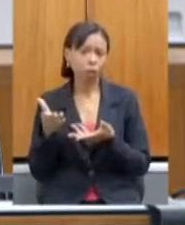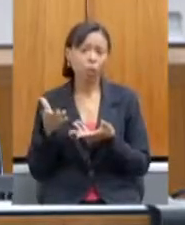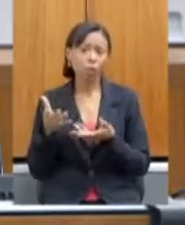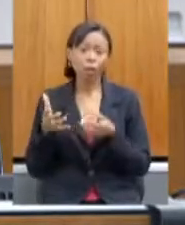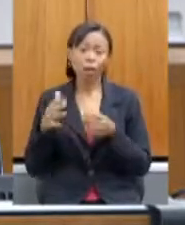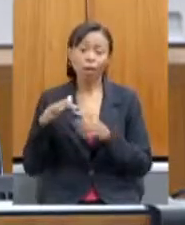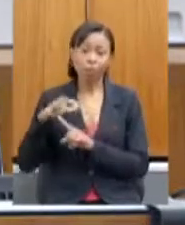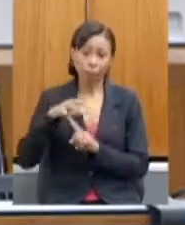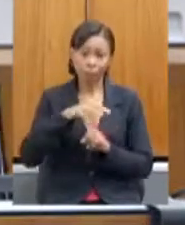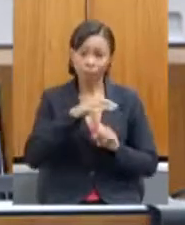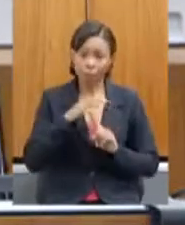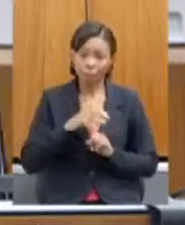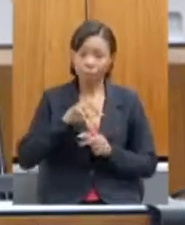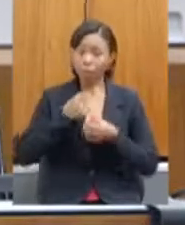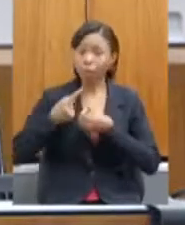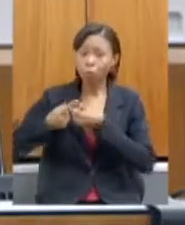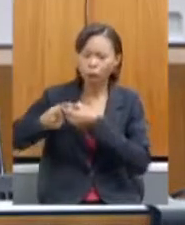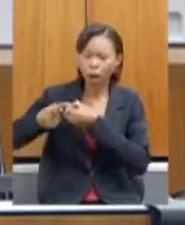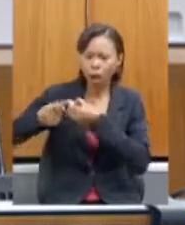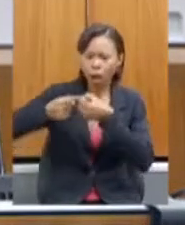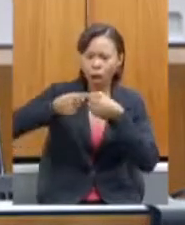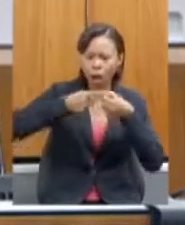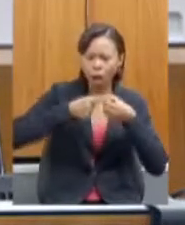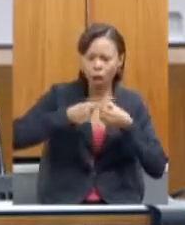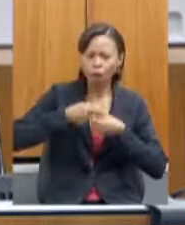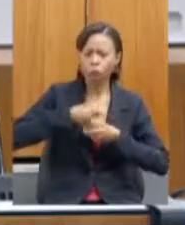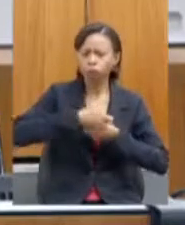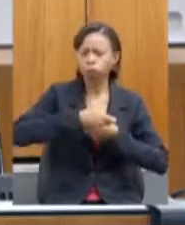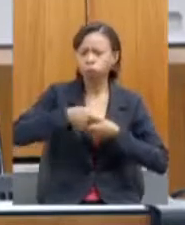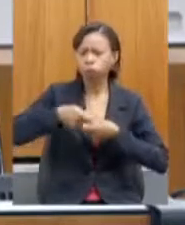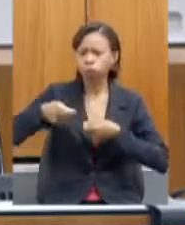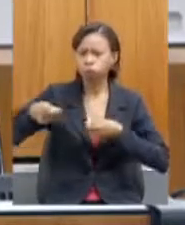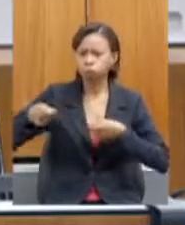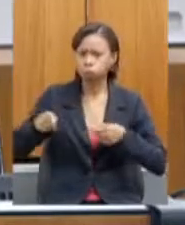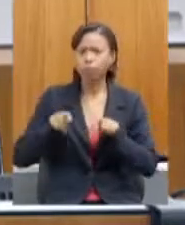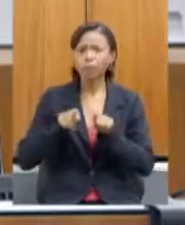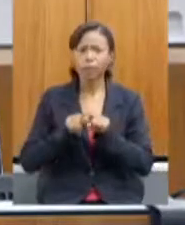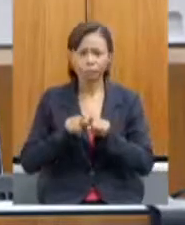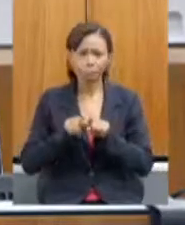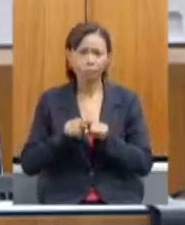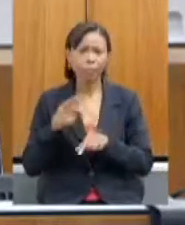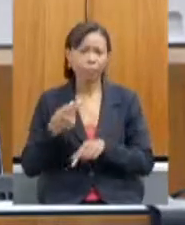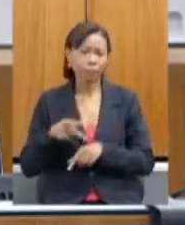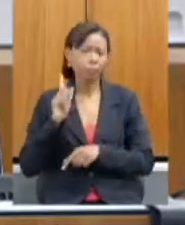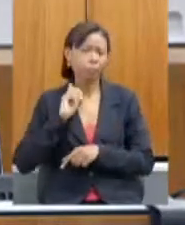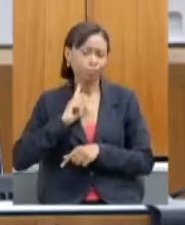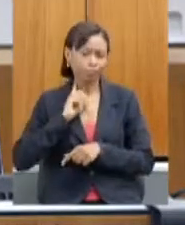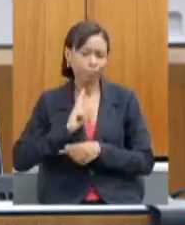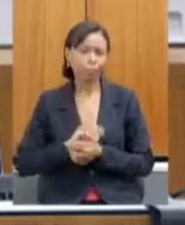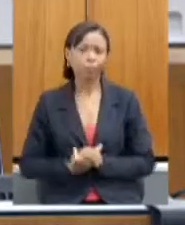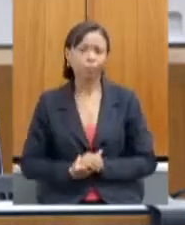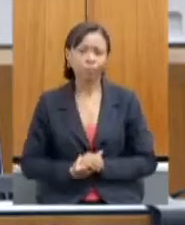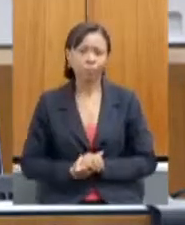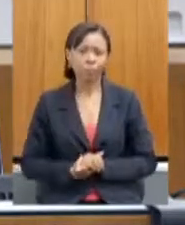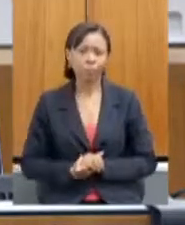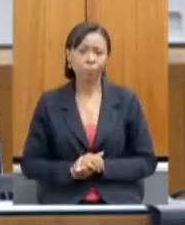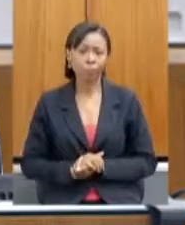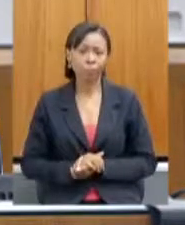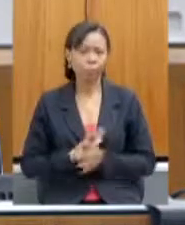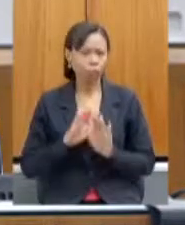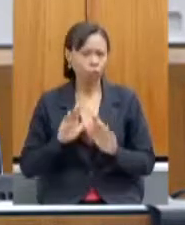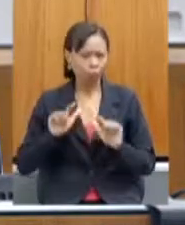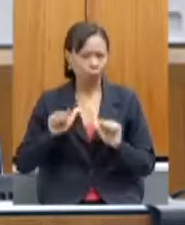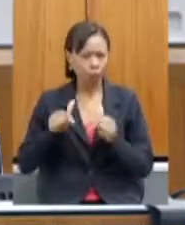Caxambuco, Raul de Dentro, Nanuque, Novo Oriente, de Minas, Passatempo e Veredinha. Tivemos uma ação muito